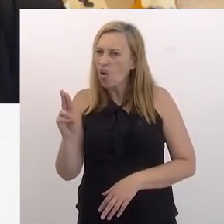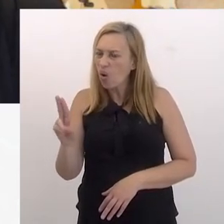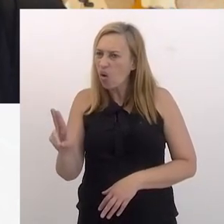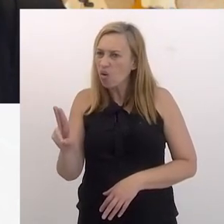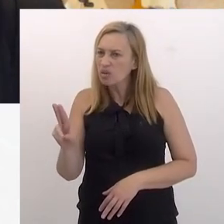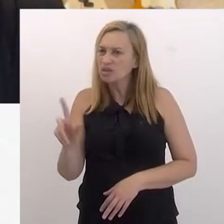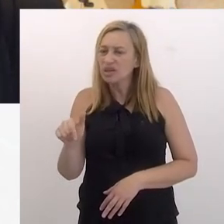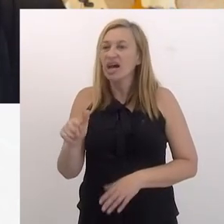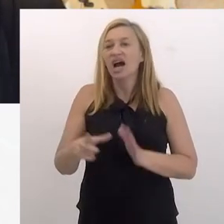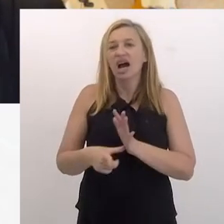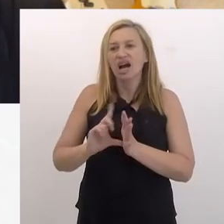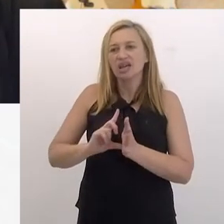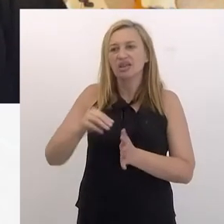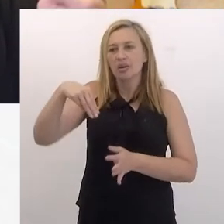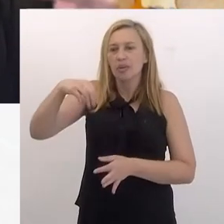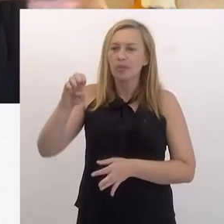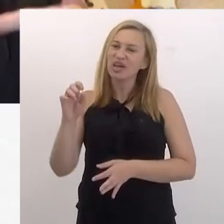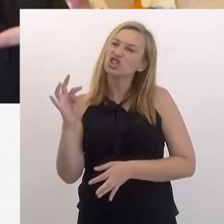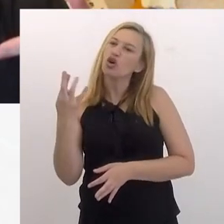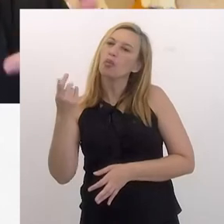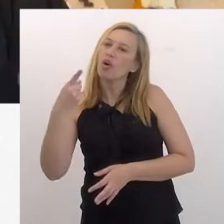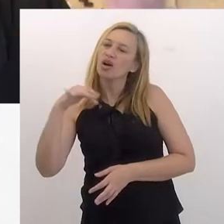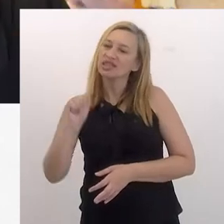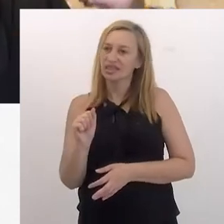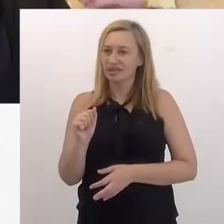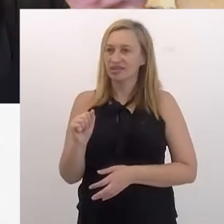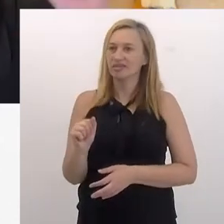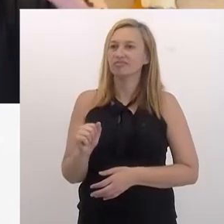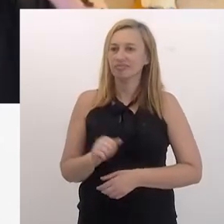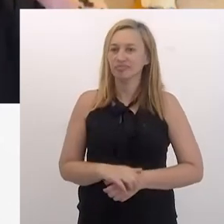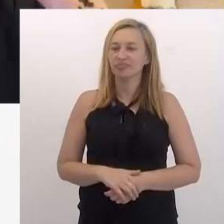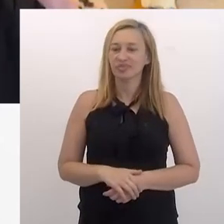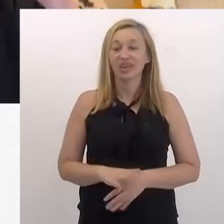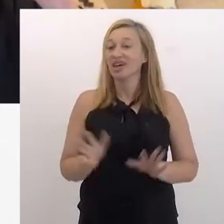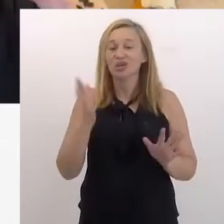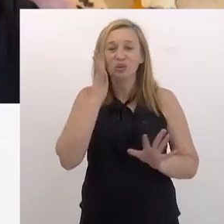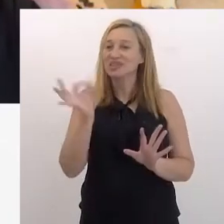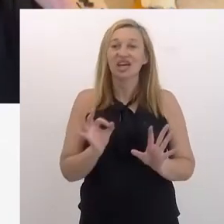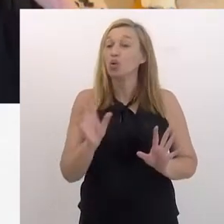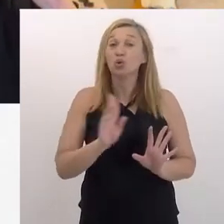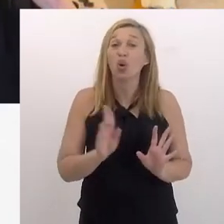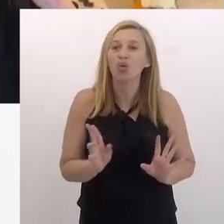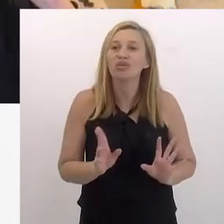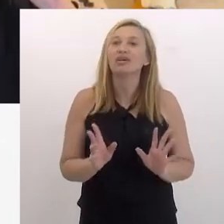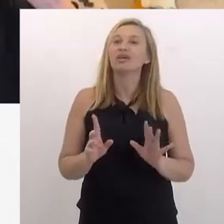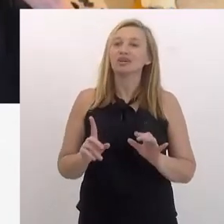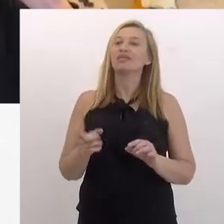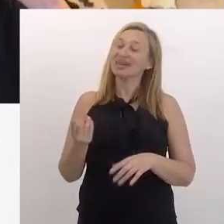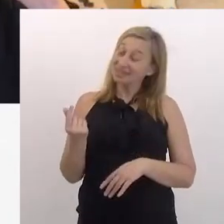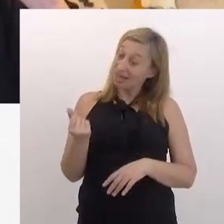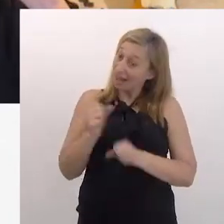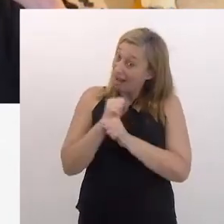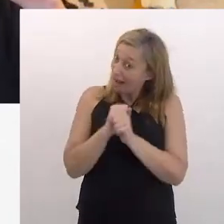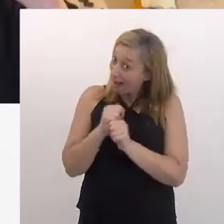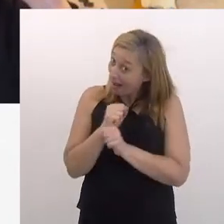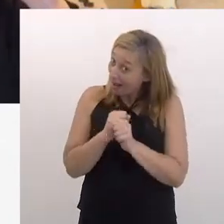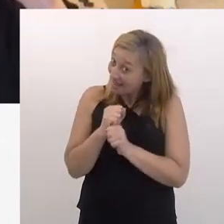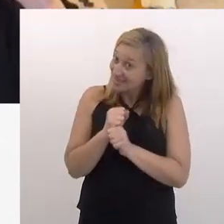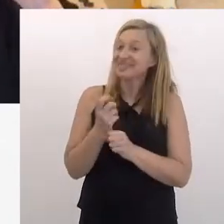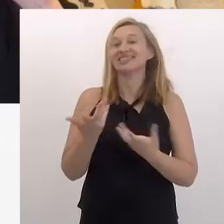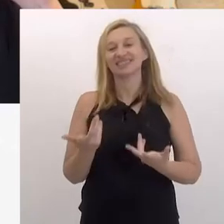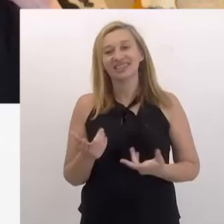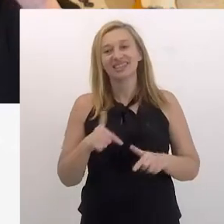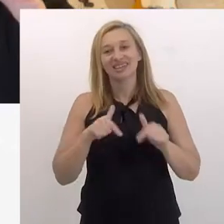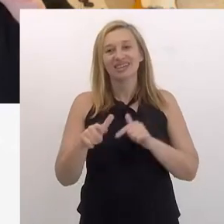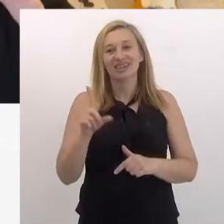isso? É, antes de ser a TL Hall, era Metropolitan, lá na barra. Eu não sei que nome tinha, mas já tem